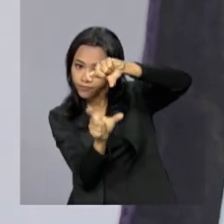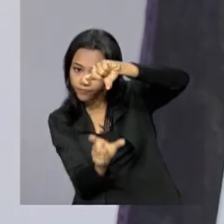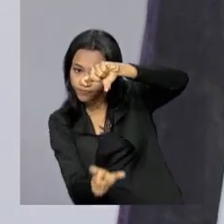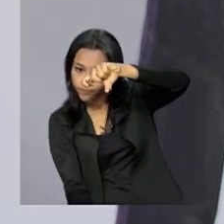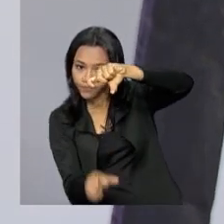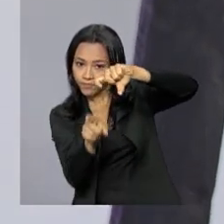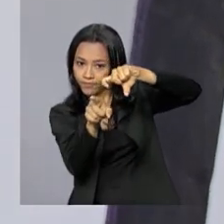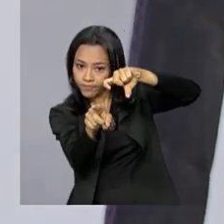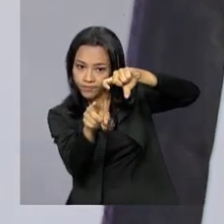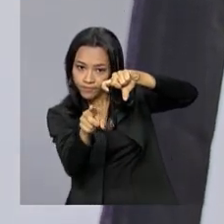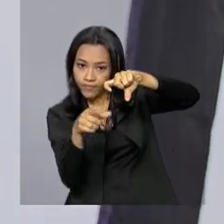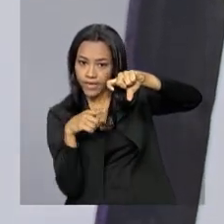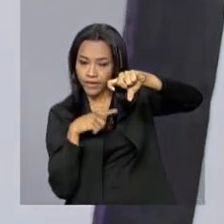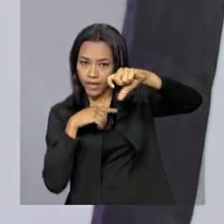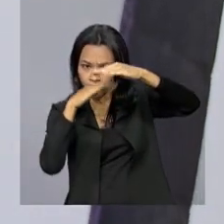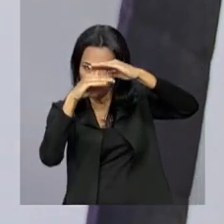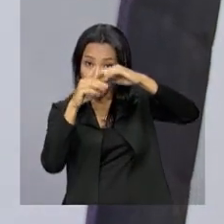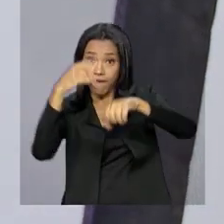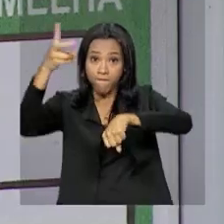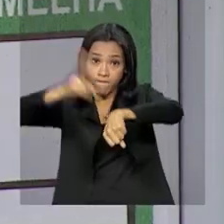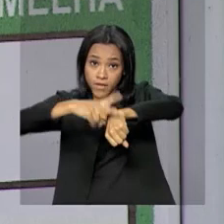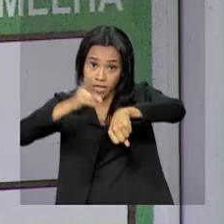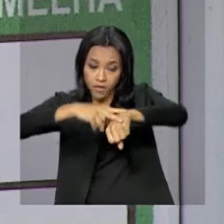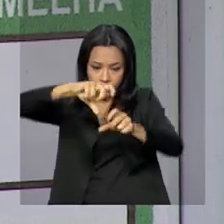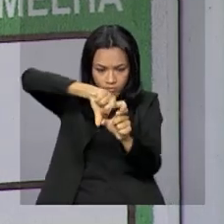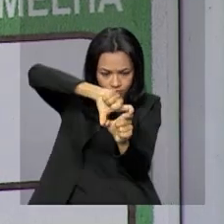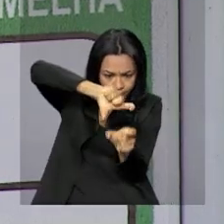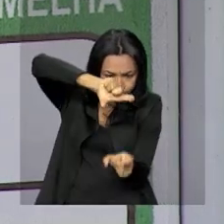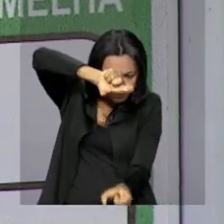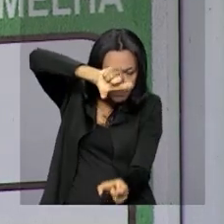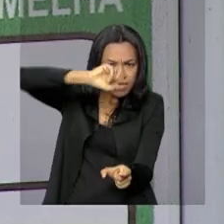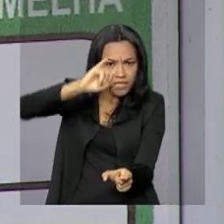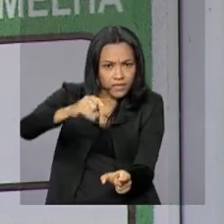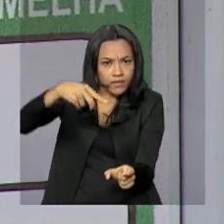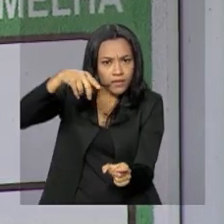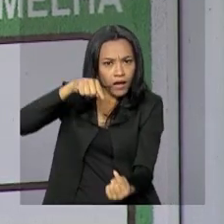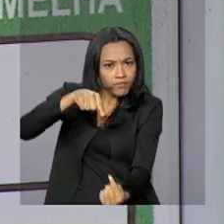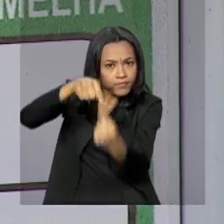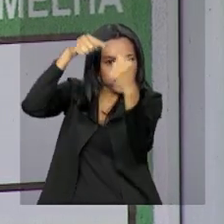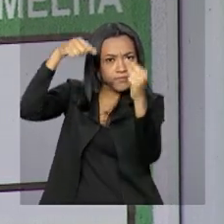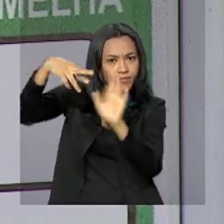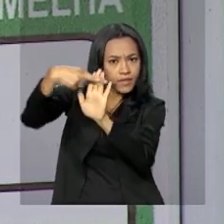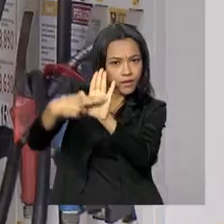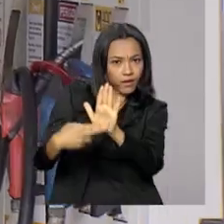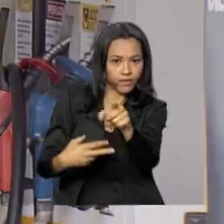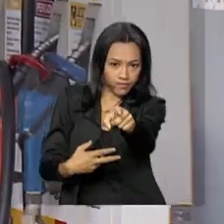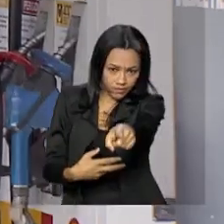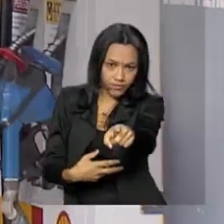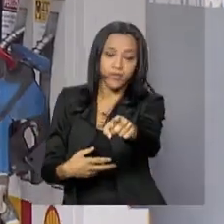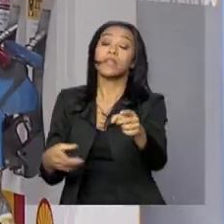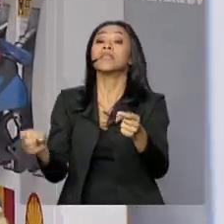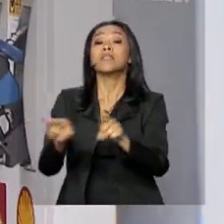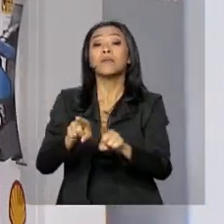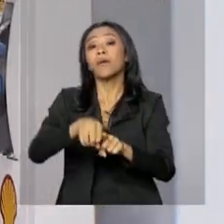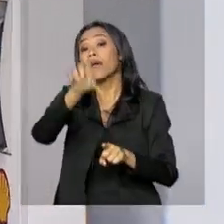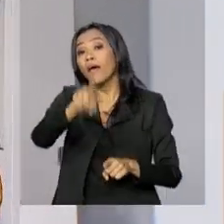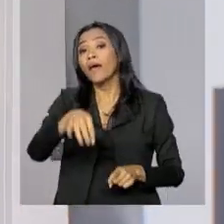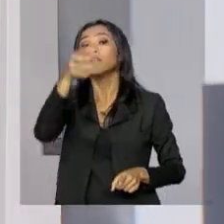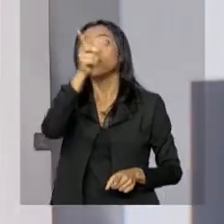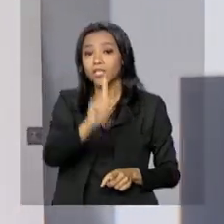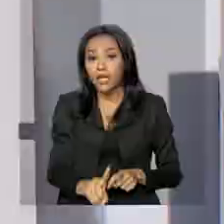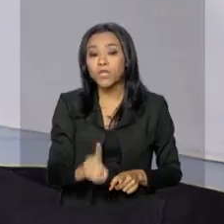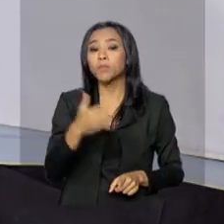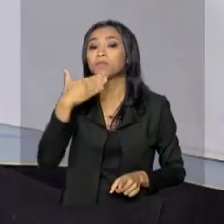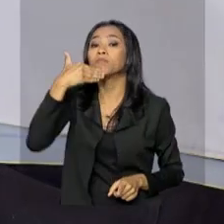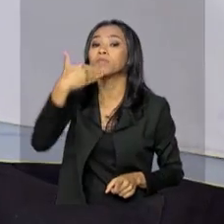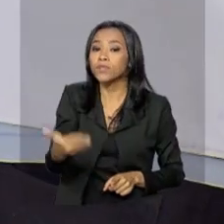existe um dispositivo de vidro que indica se o produto está dentro das especificações. Também é direito do consumidor